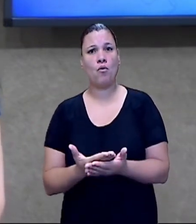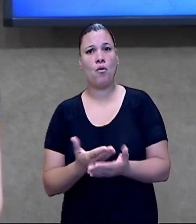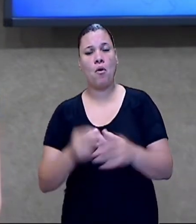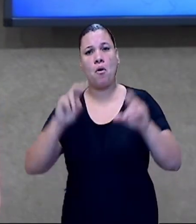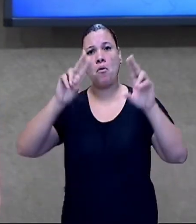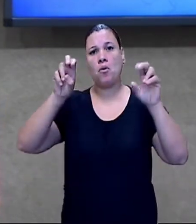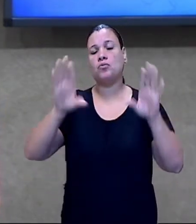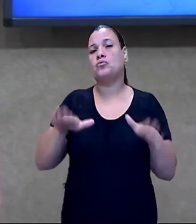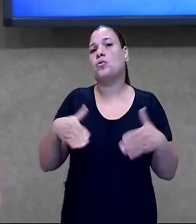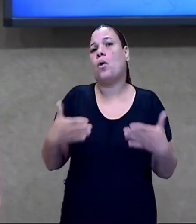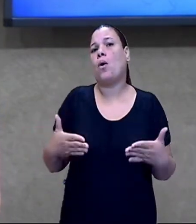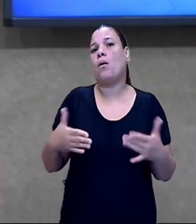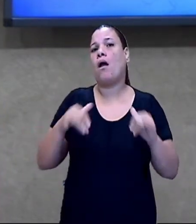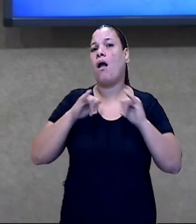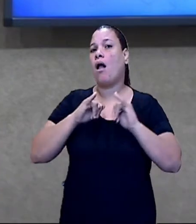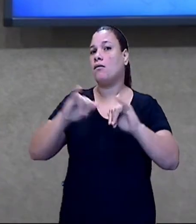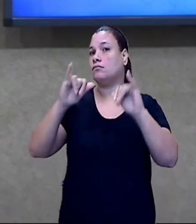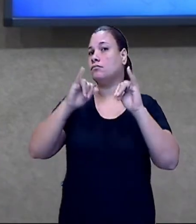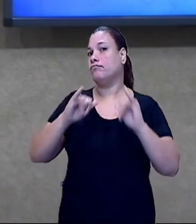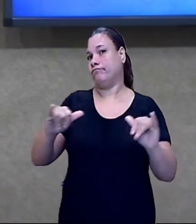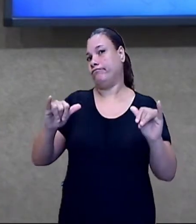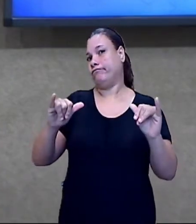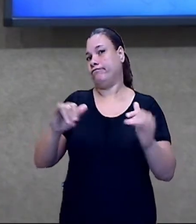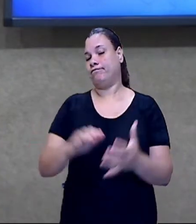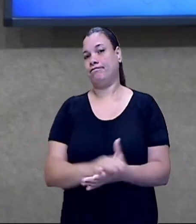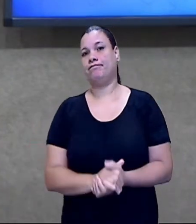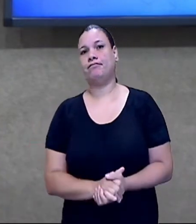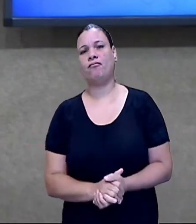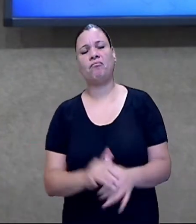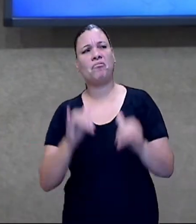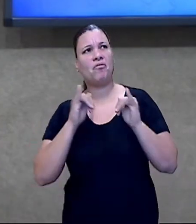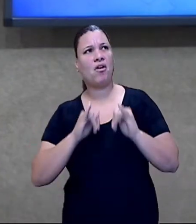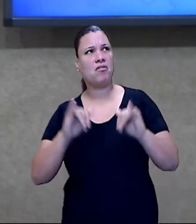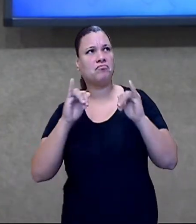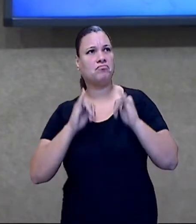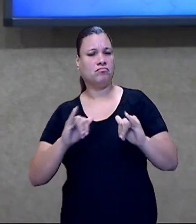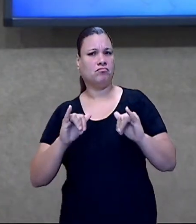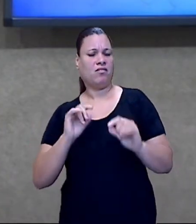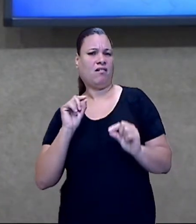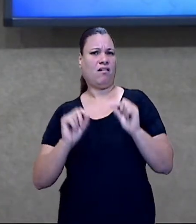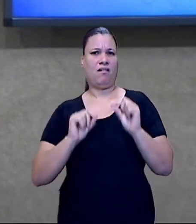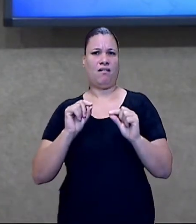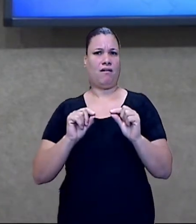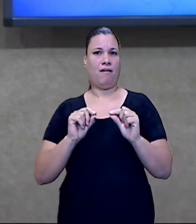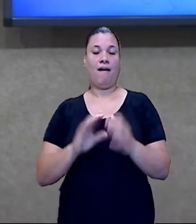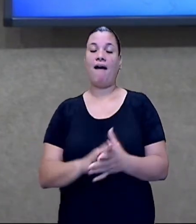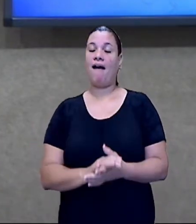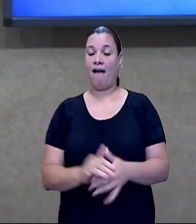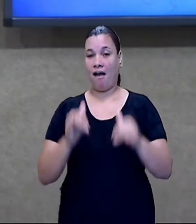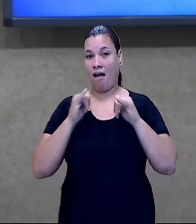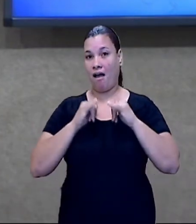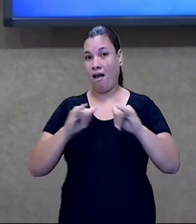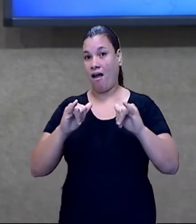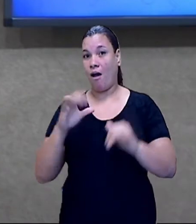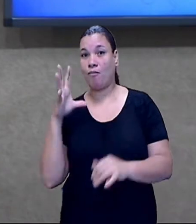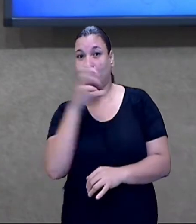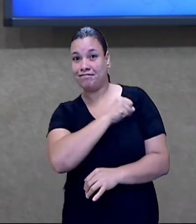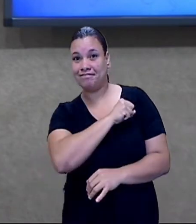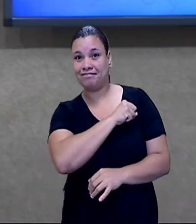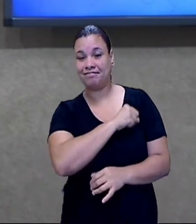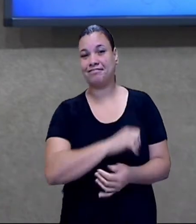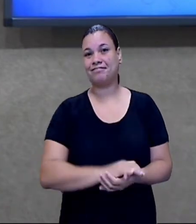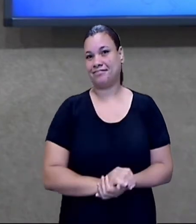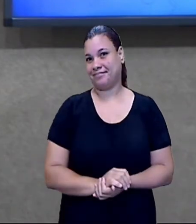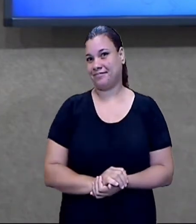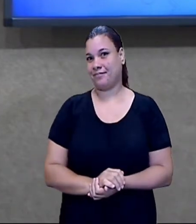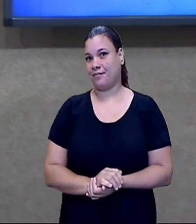anúncio publicitário. Isso mesmo, anúncio publicitário é a propaganda. Vamos então seguir